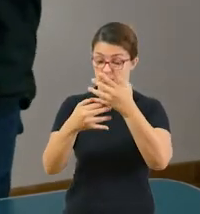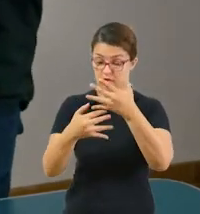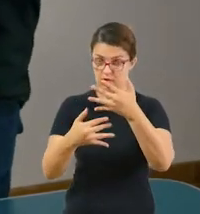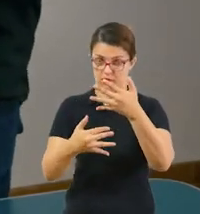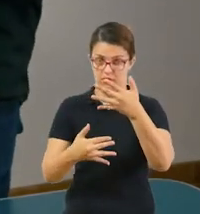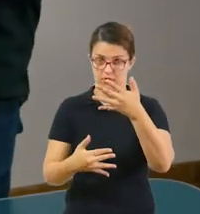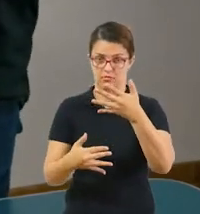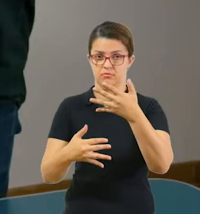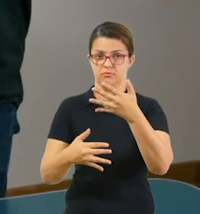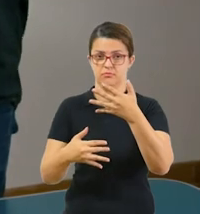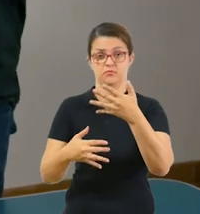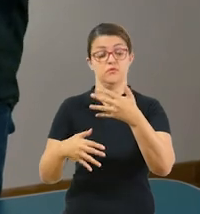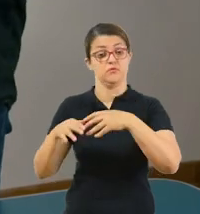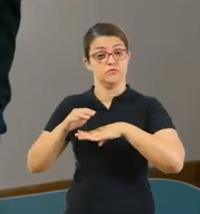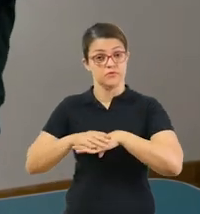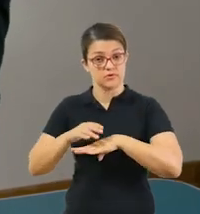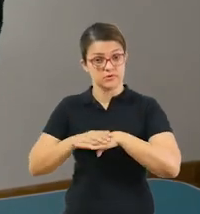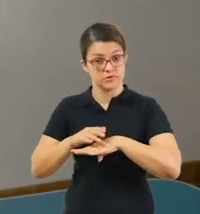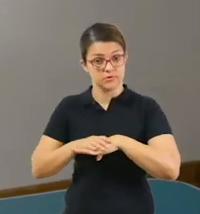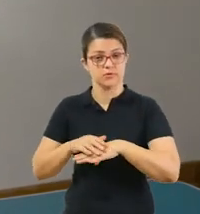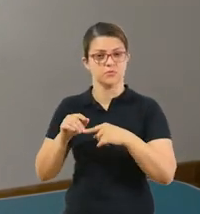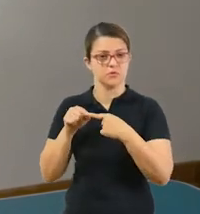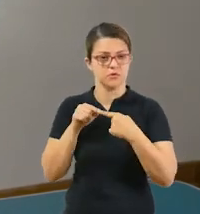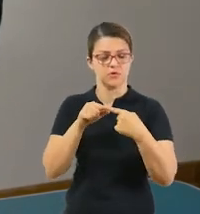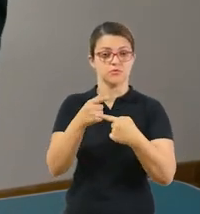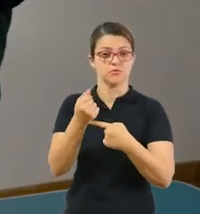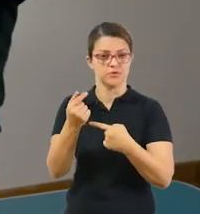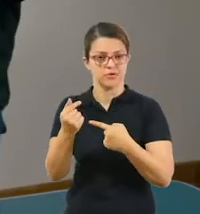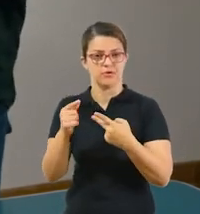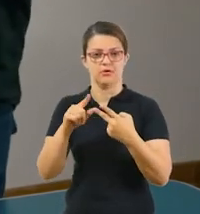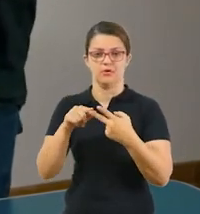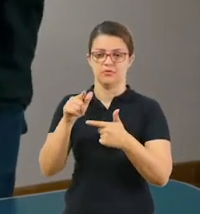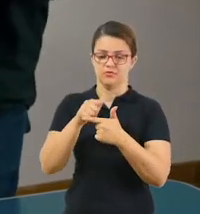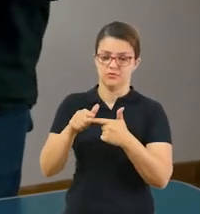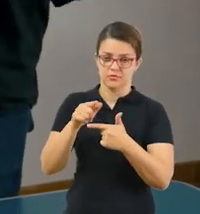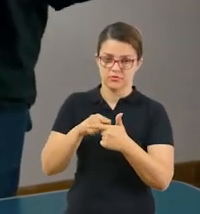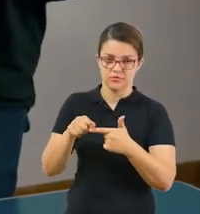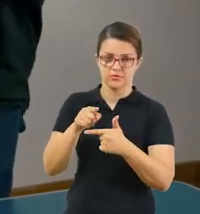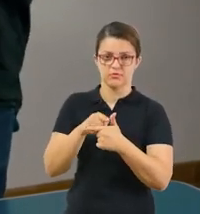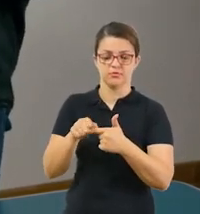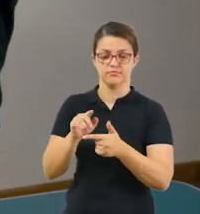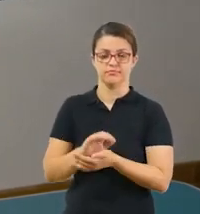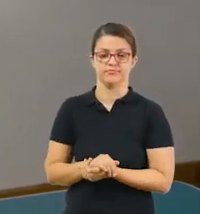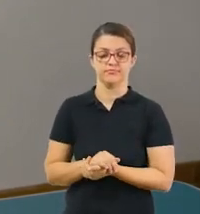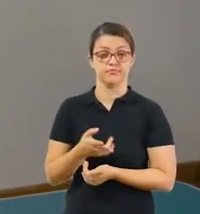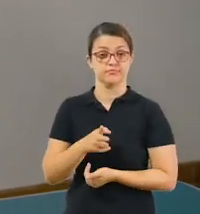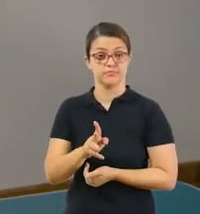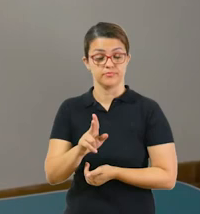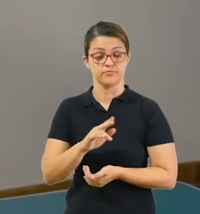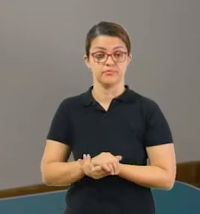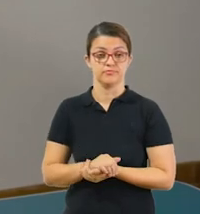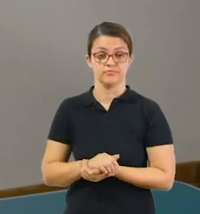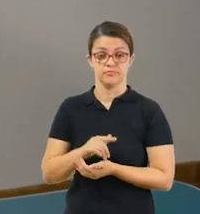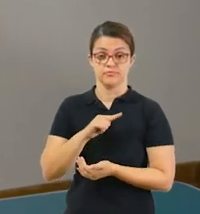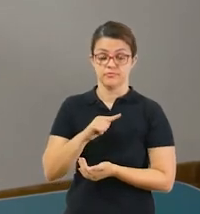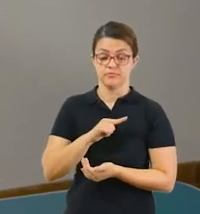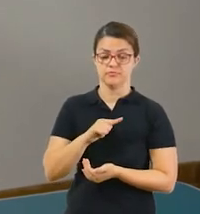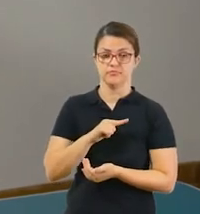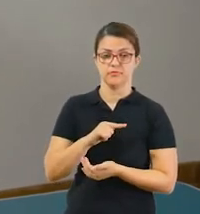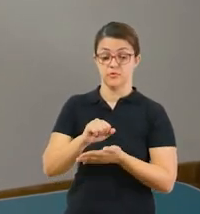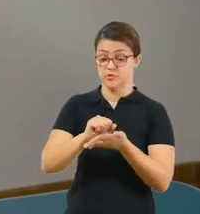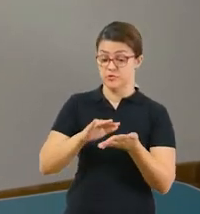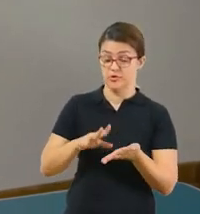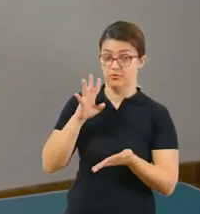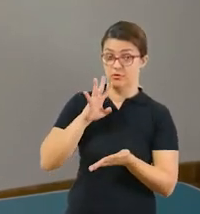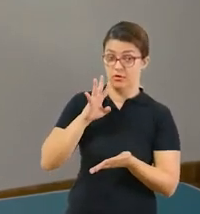aparecerão para vocês fazerem. Envolvendo dinheiro, envolvendo divisões, tudo bem? Continuando, nós temos um exercício que é muito